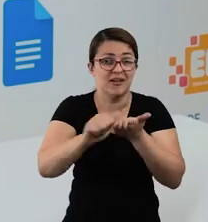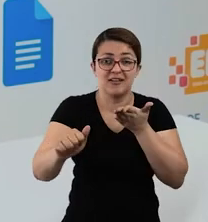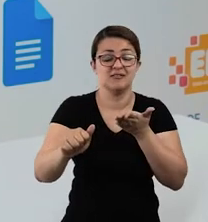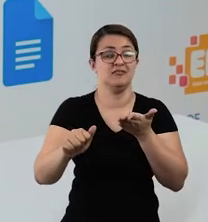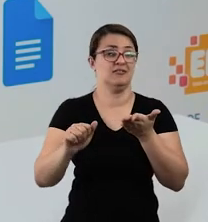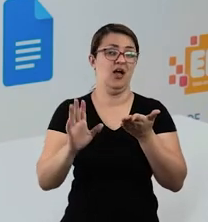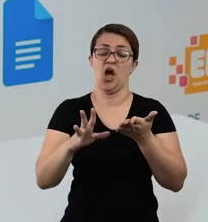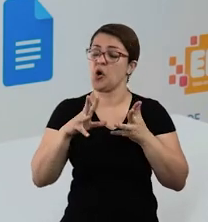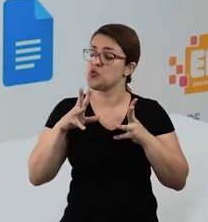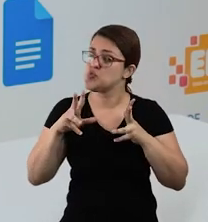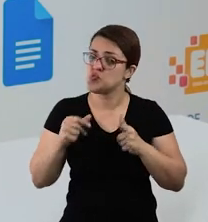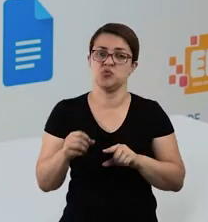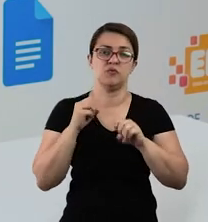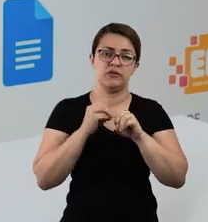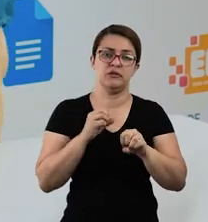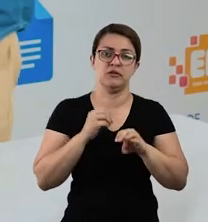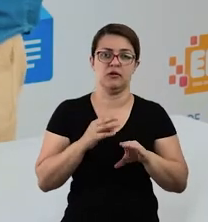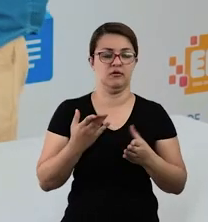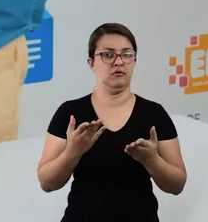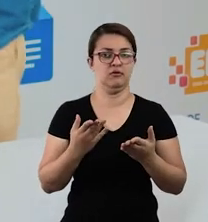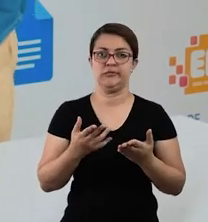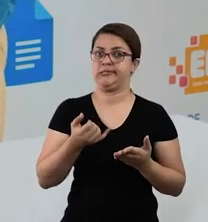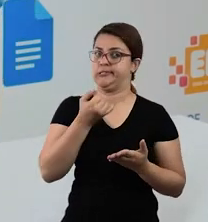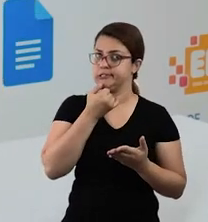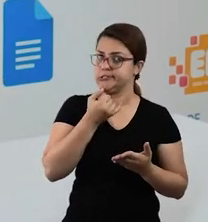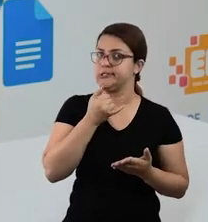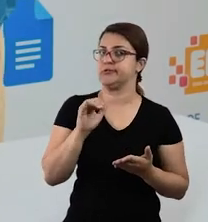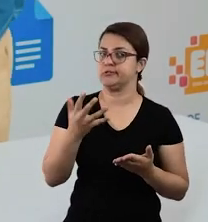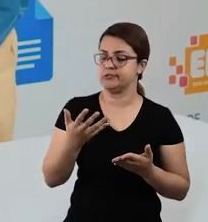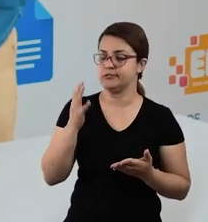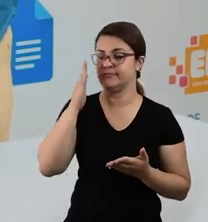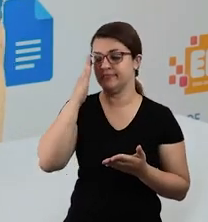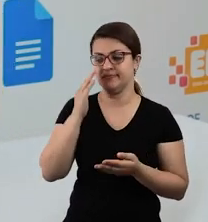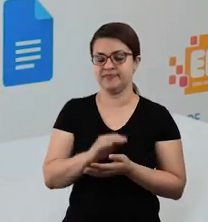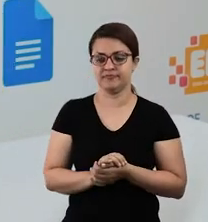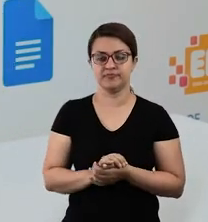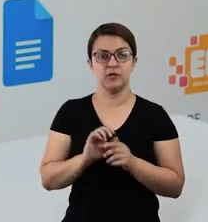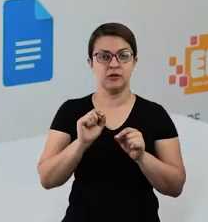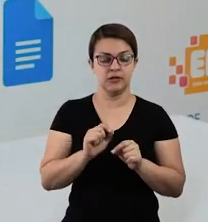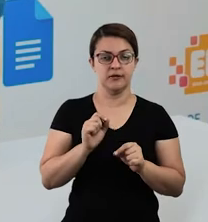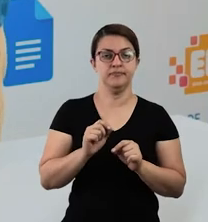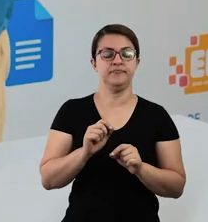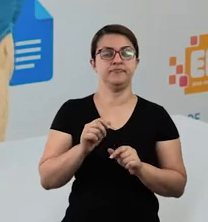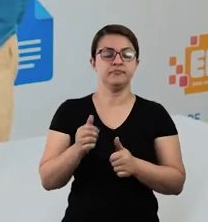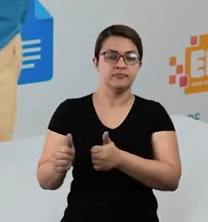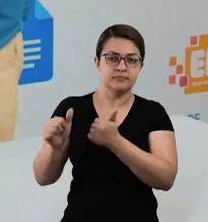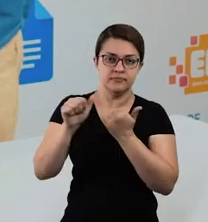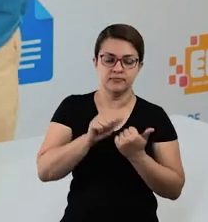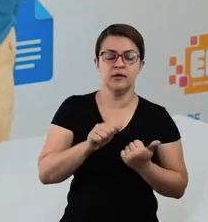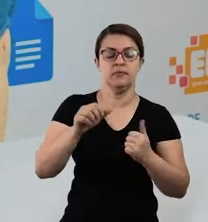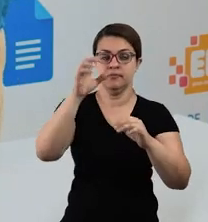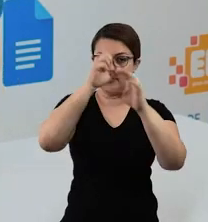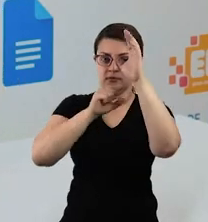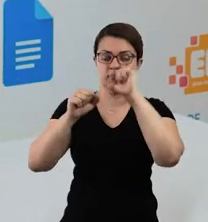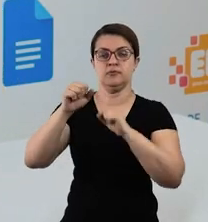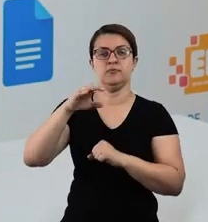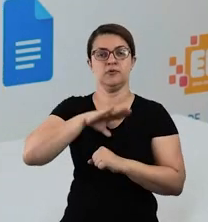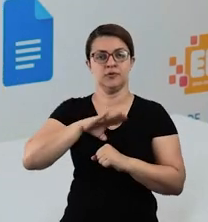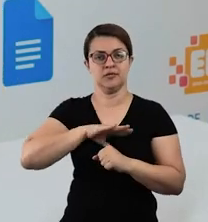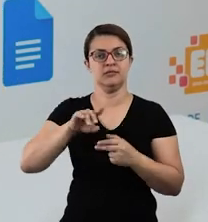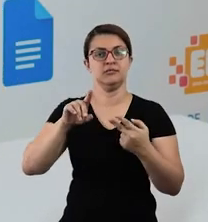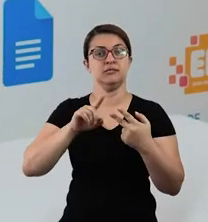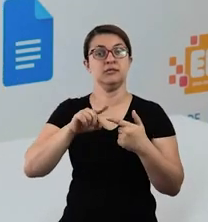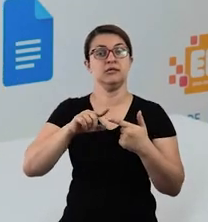Uma situação muito triste, né galerinha? Então ó, aí ele foi batizado, aprendeu português e latim, e recebeu o nome de